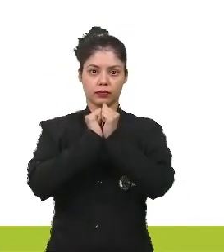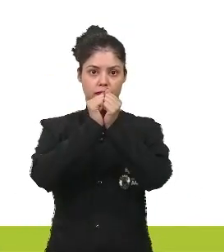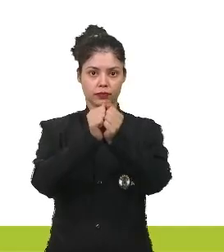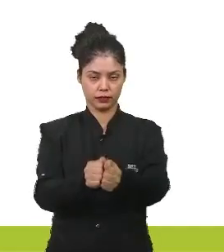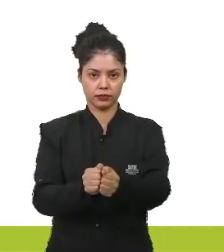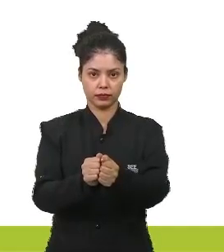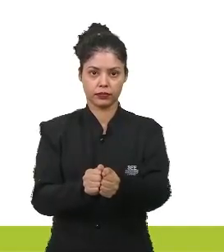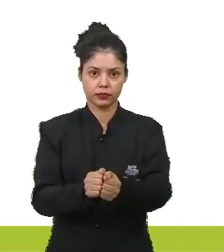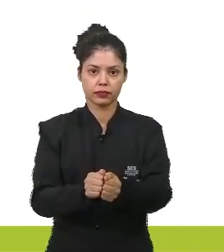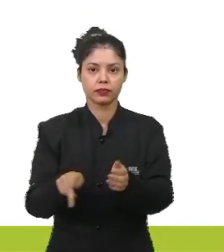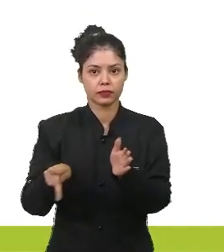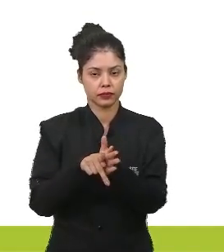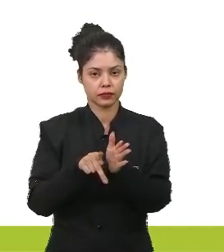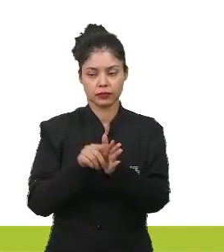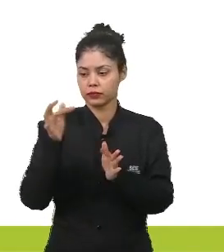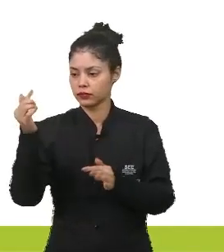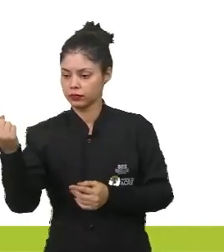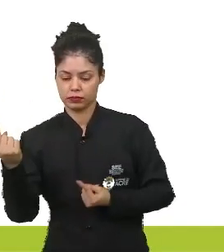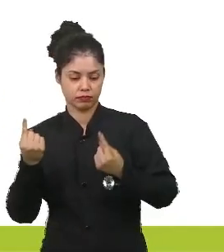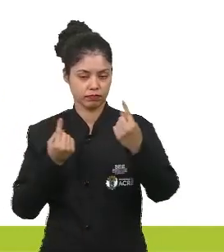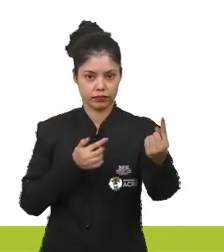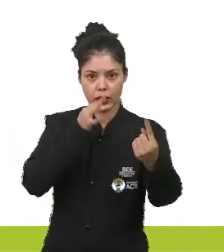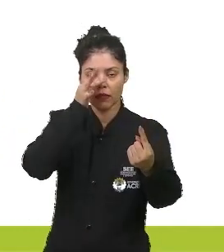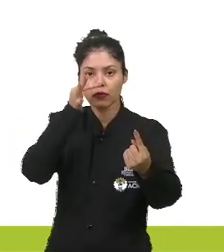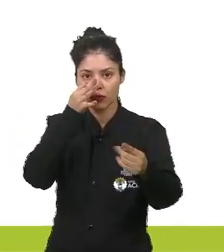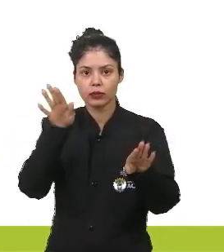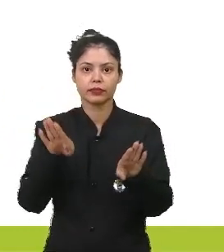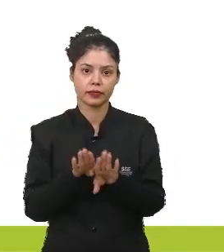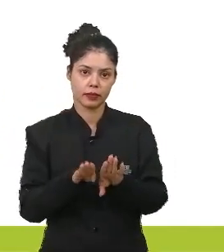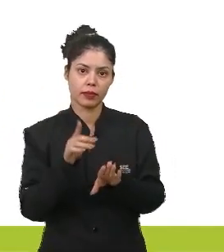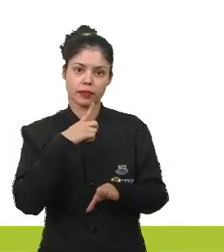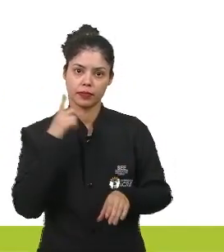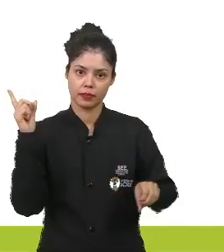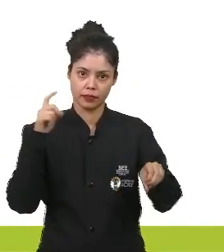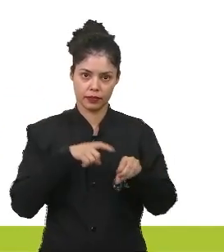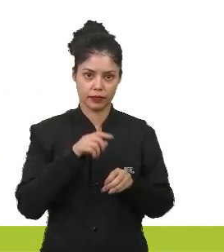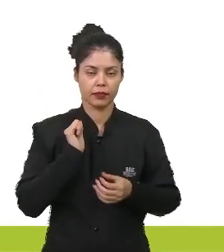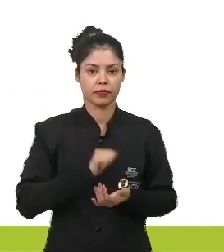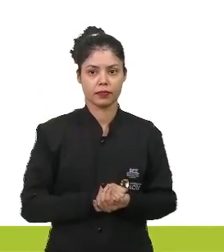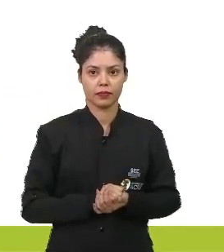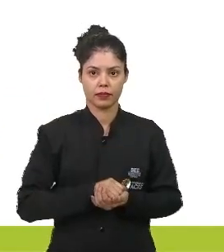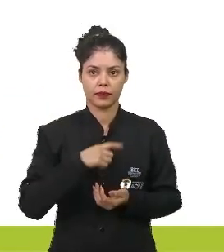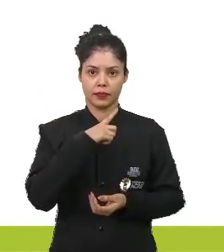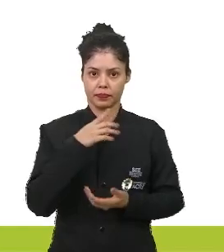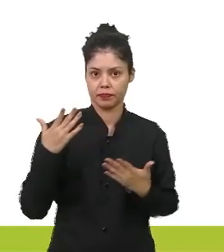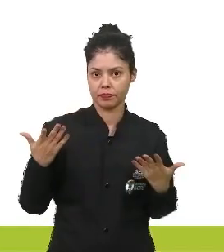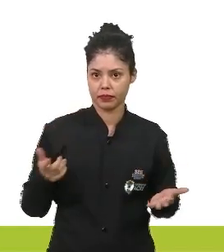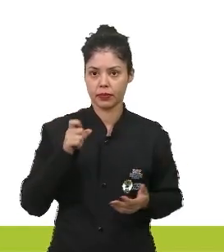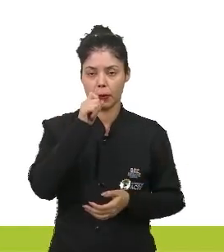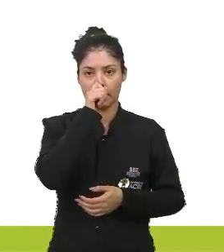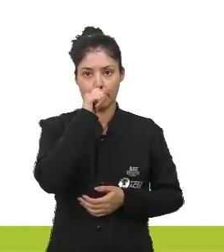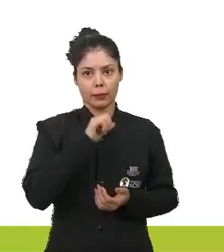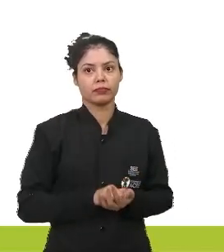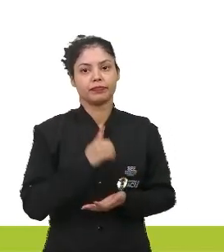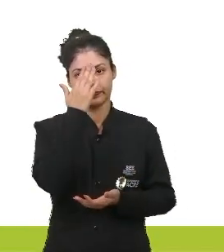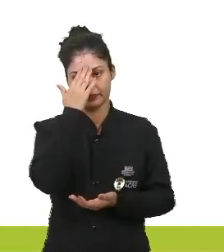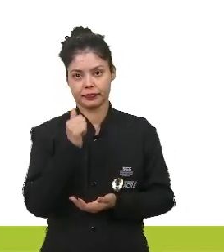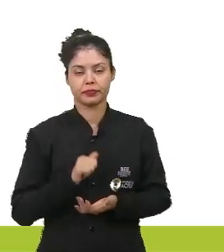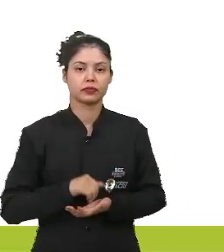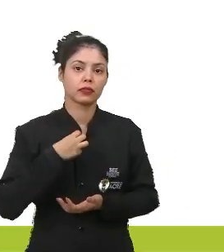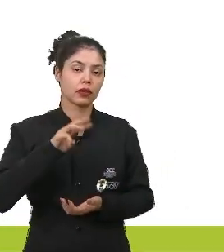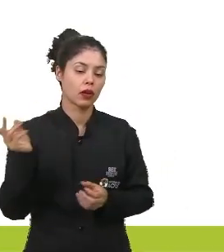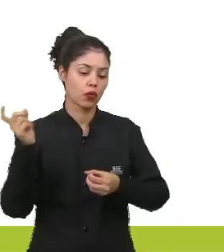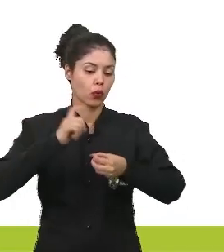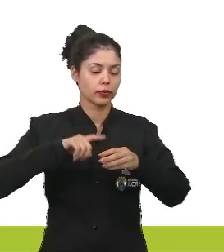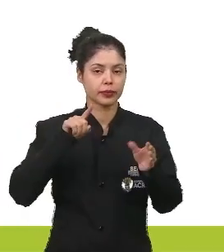de uma flor até a outra, para que haja fecundação. Ok? Agentes polinizadores, então, sabemos quem são. Vamos